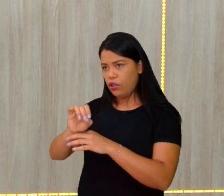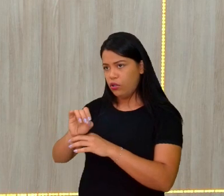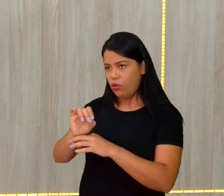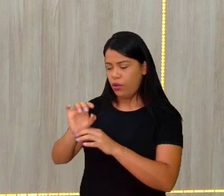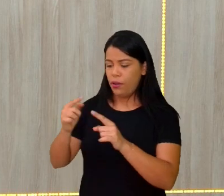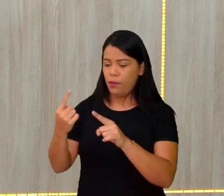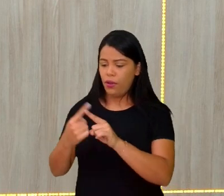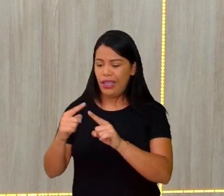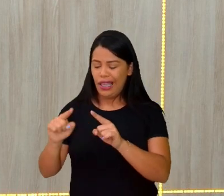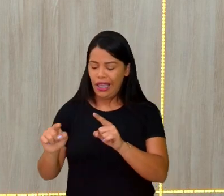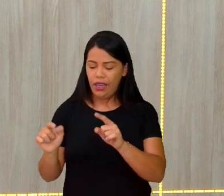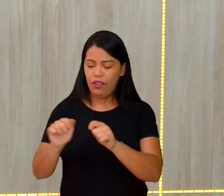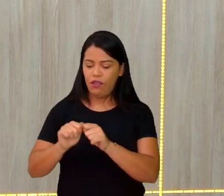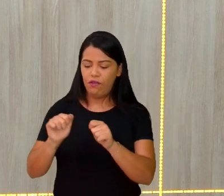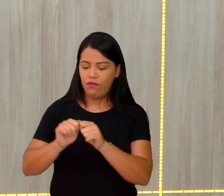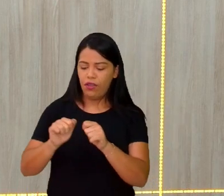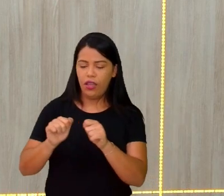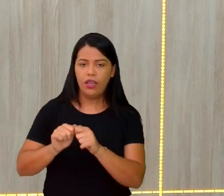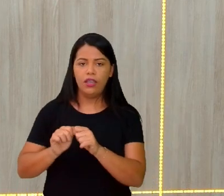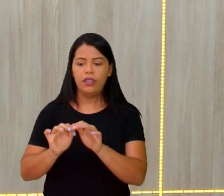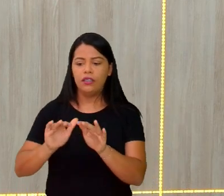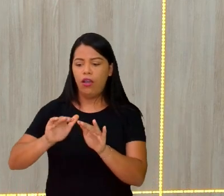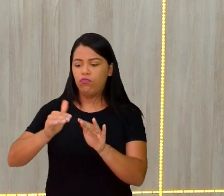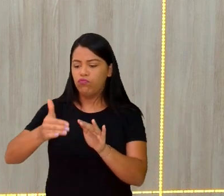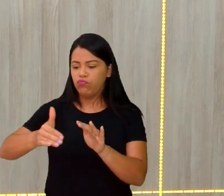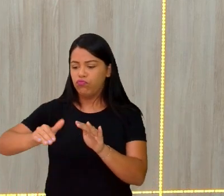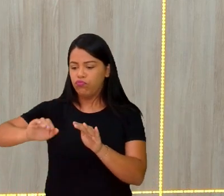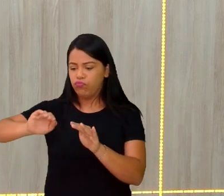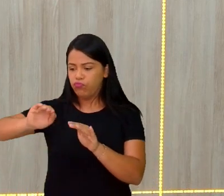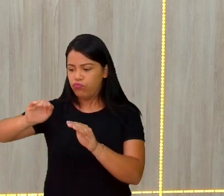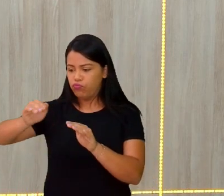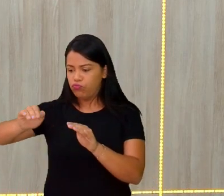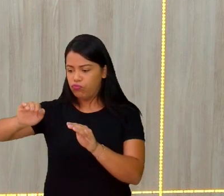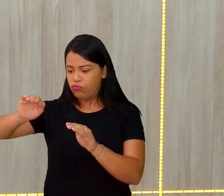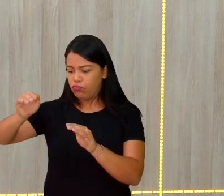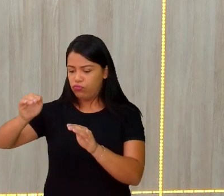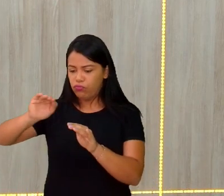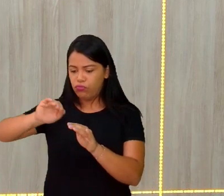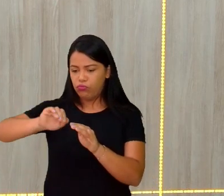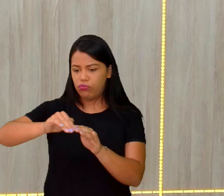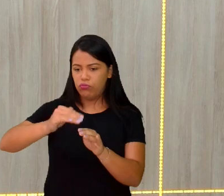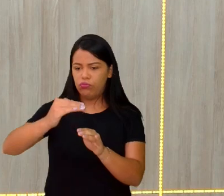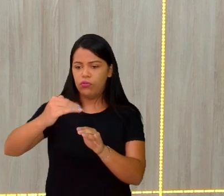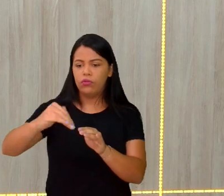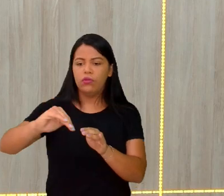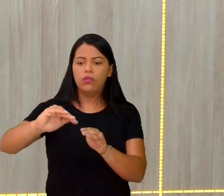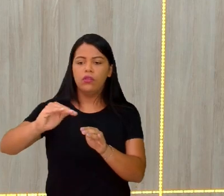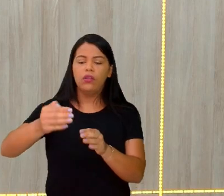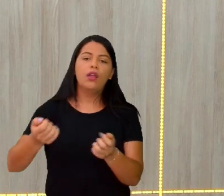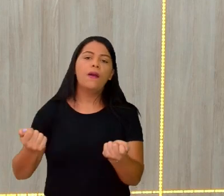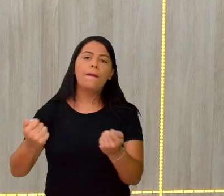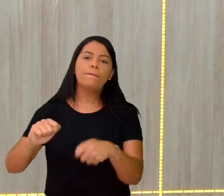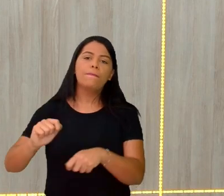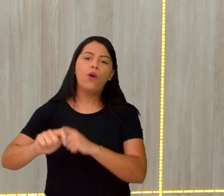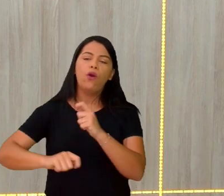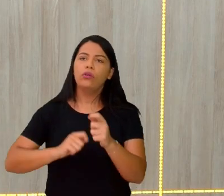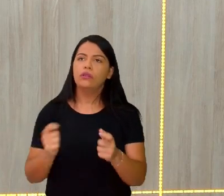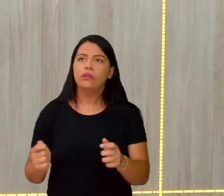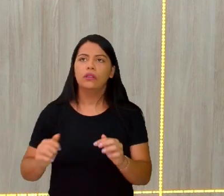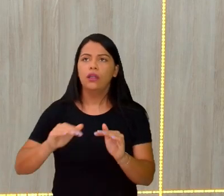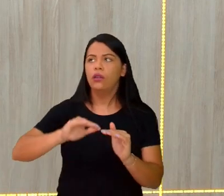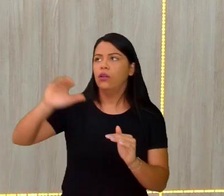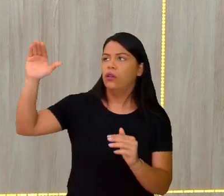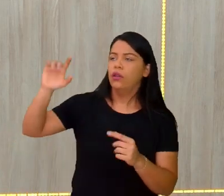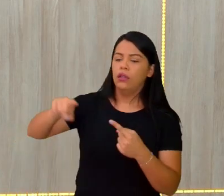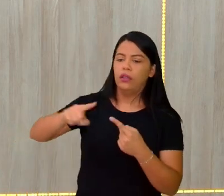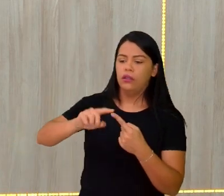Para que a gente tenha uma estrutura, pode ser de uma depressão, pode ser de uma chapada, pode ser de uma serra, pode